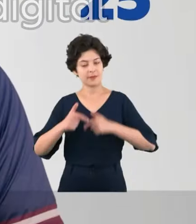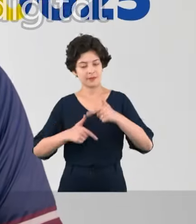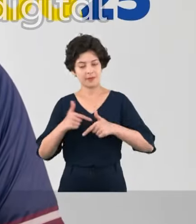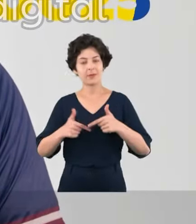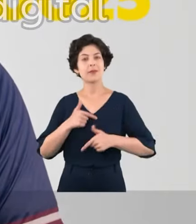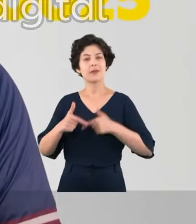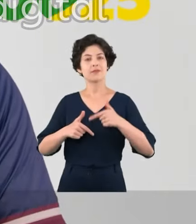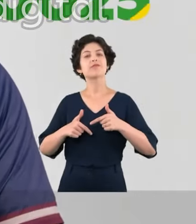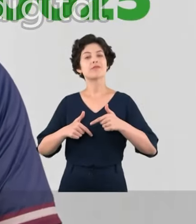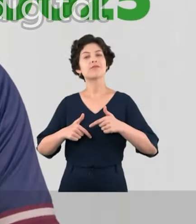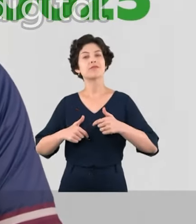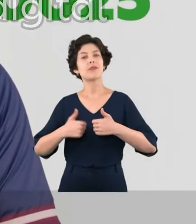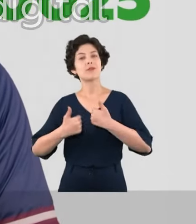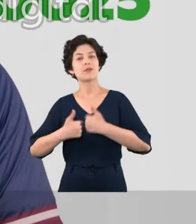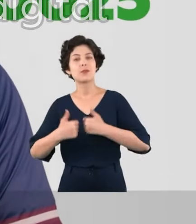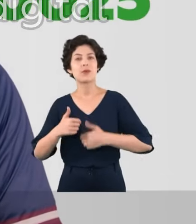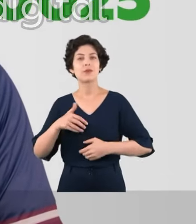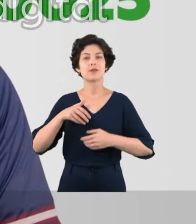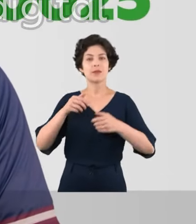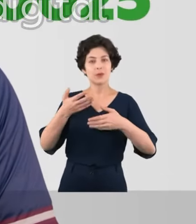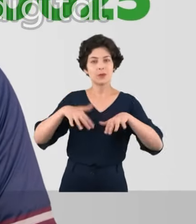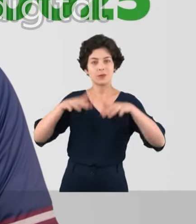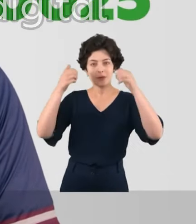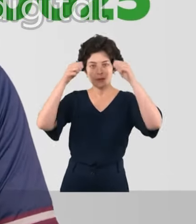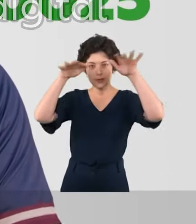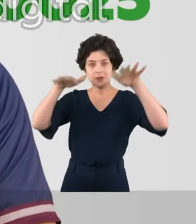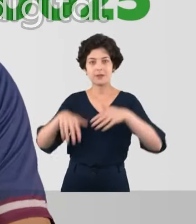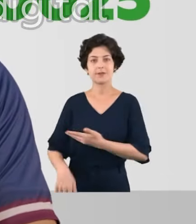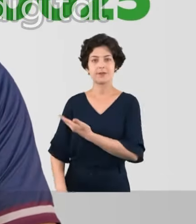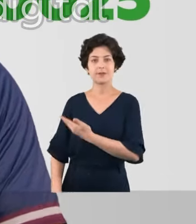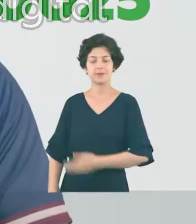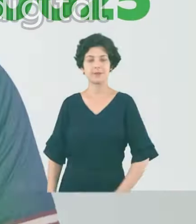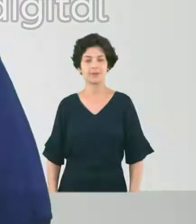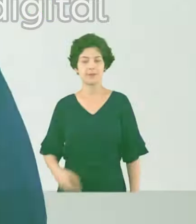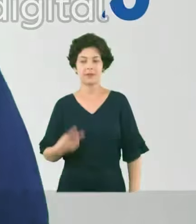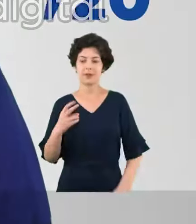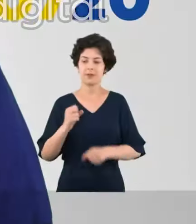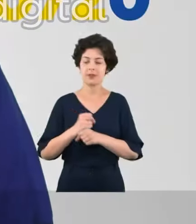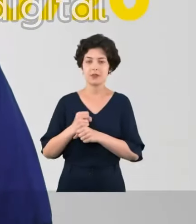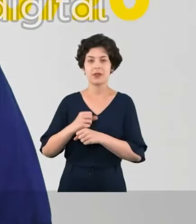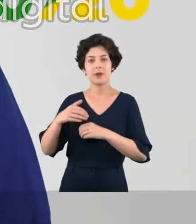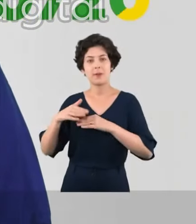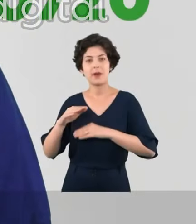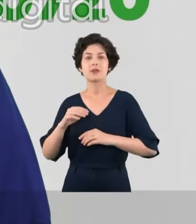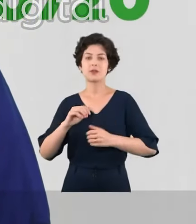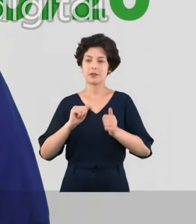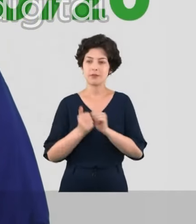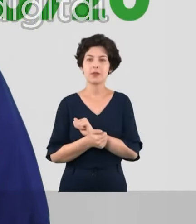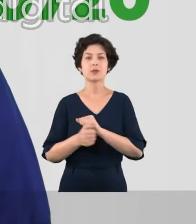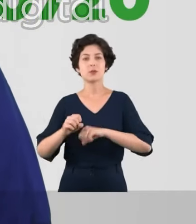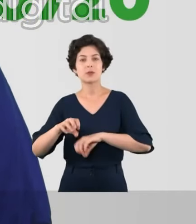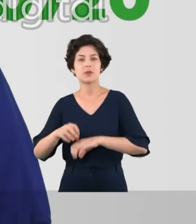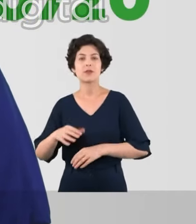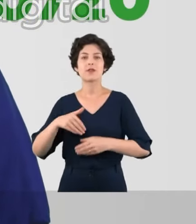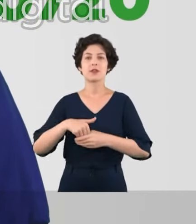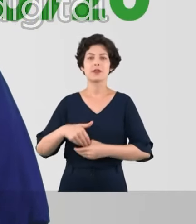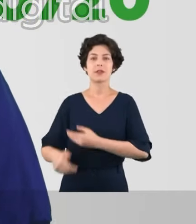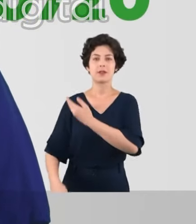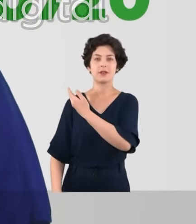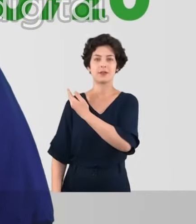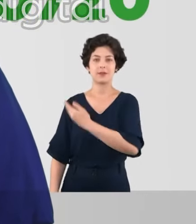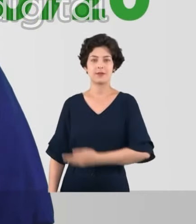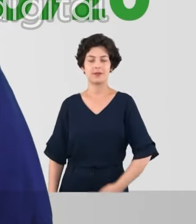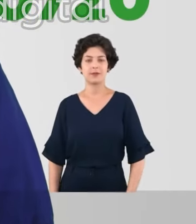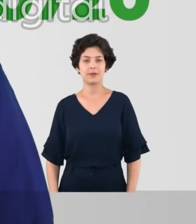Pelo trabalho no futsal e inclusão dos autistas, vote Leandro Freitas, vinte e zero, vinte e cinco. Há mais de vinte anos, em prol da educação dos esportes, vote Professor